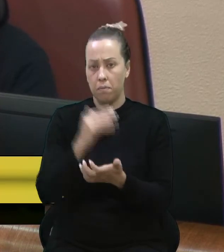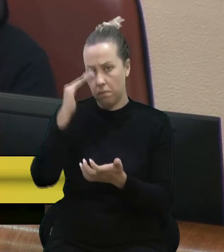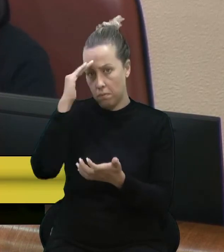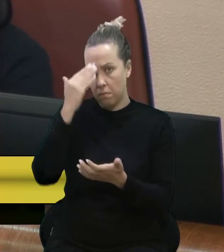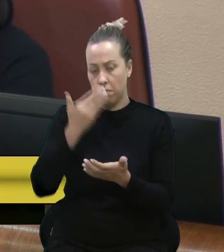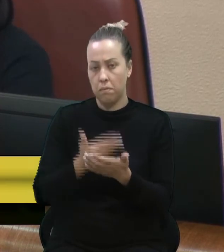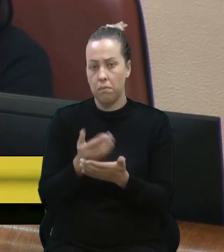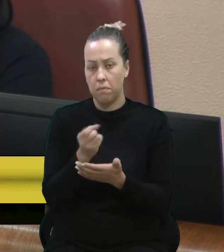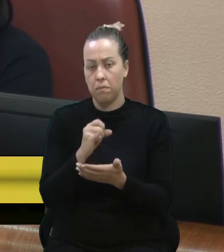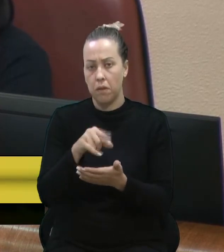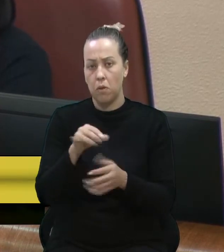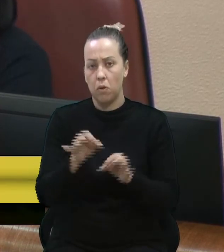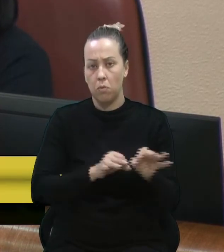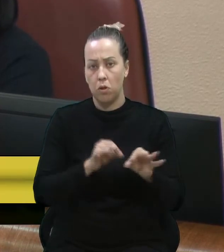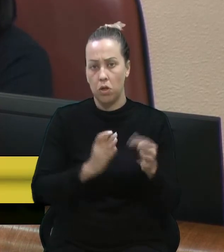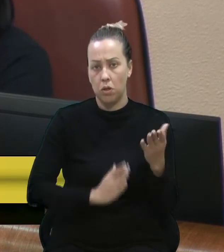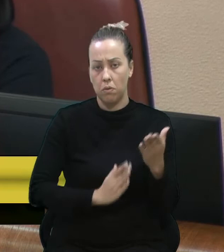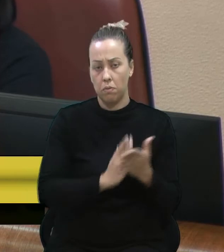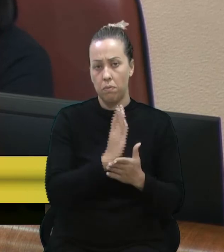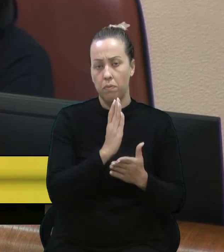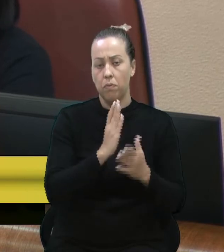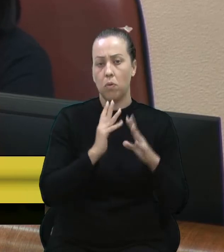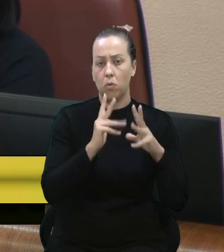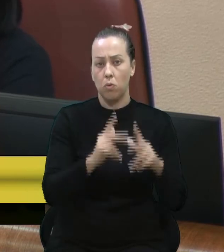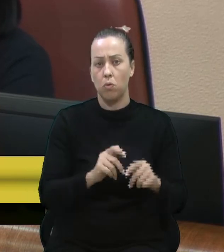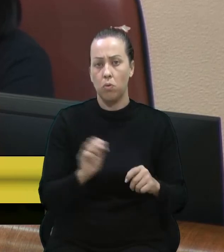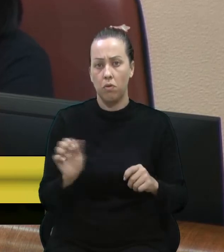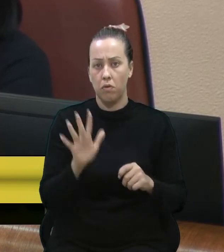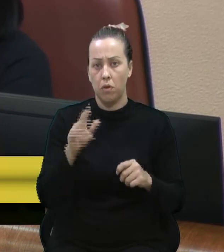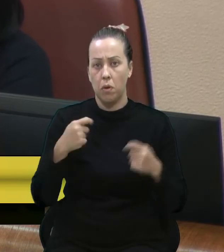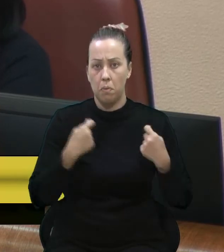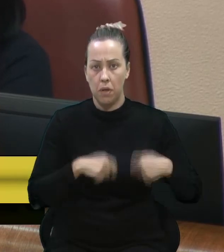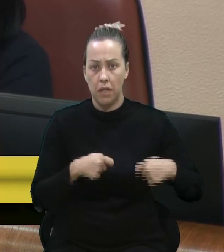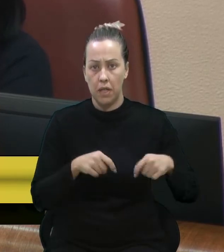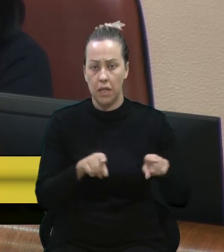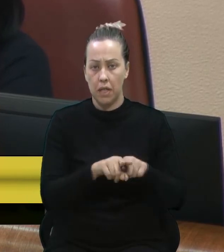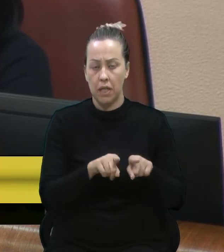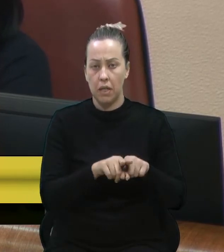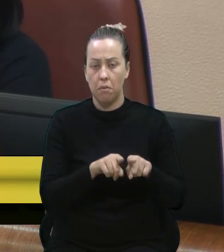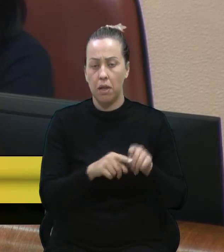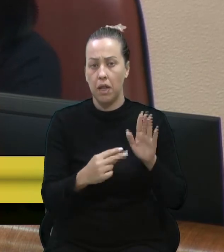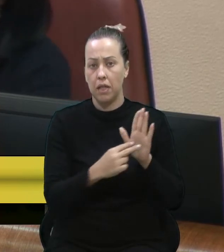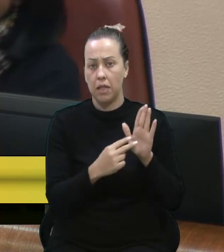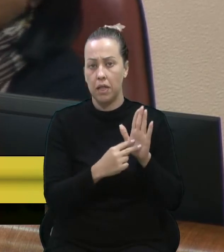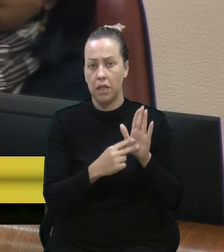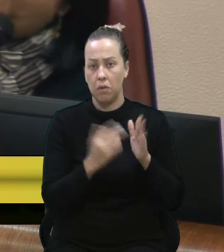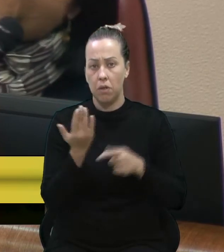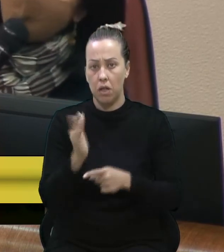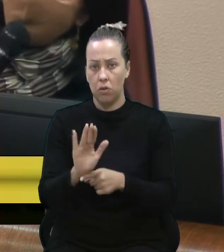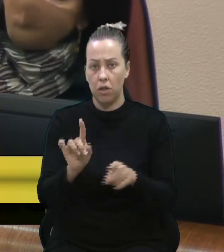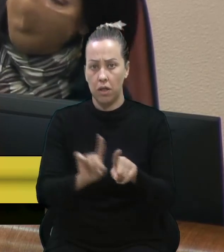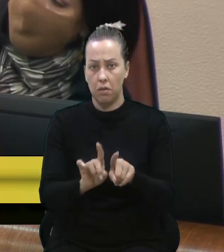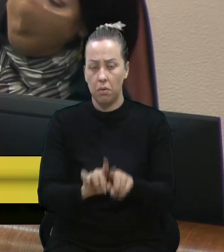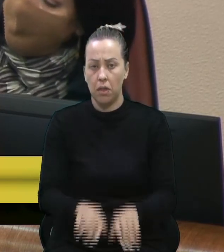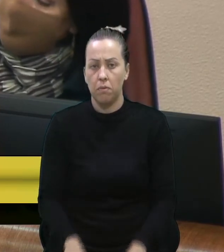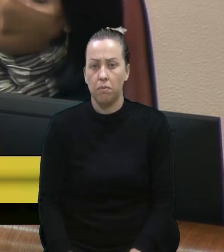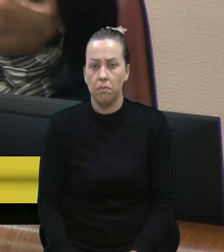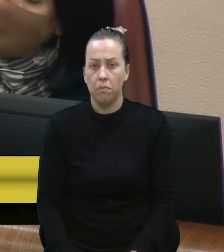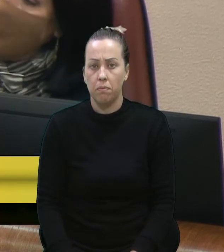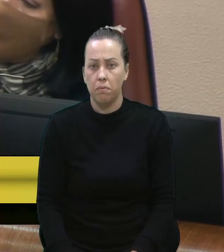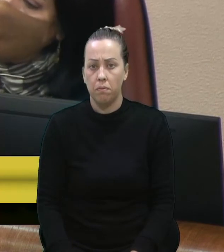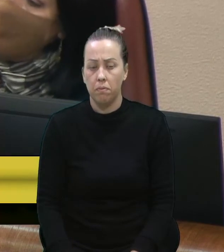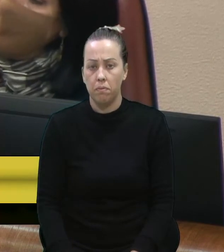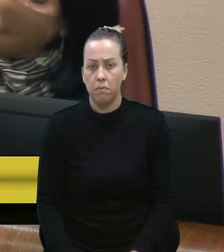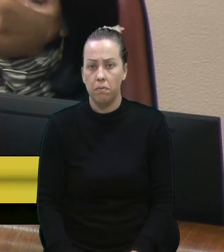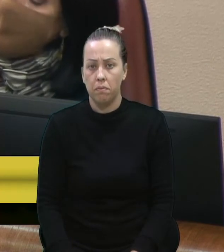que serão projetos aprovados, com louvor, porque essa casa precisa também estar atenta e fazer a sua contribuição. Obrigada. Muito obrigada, vereadora.